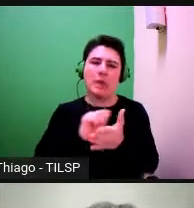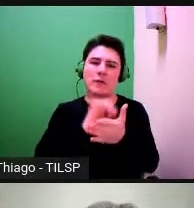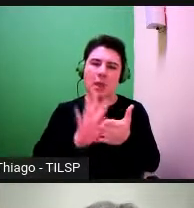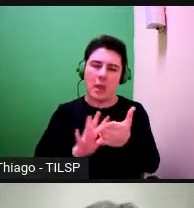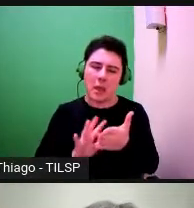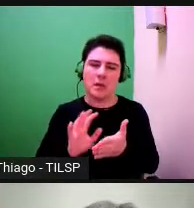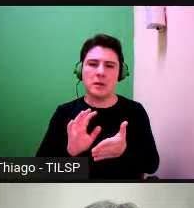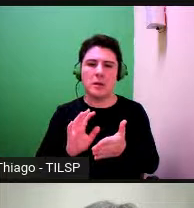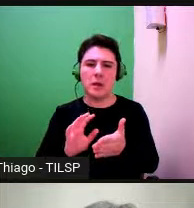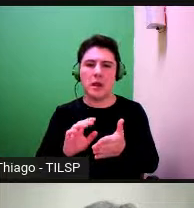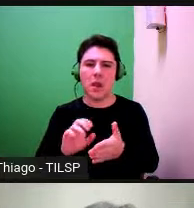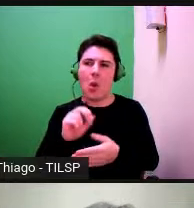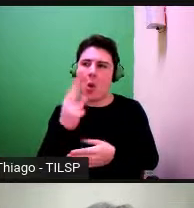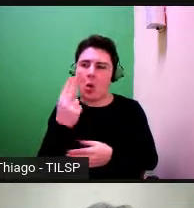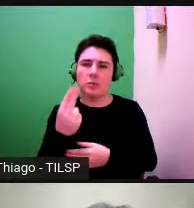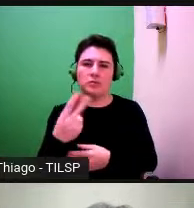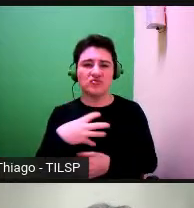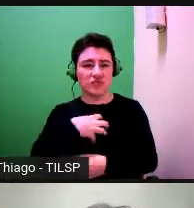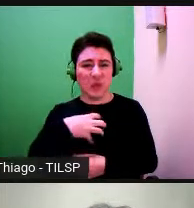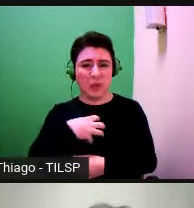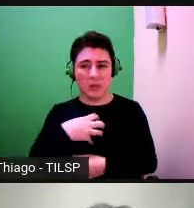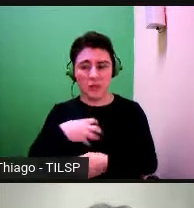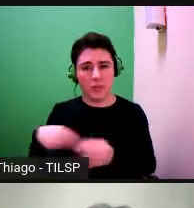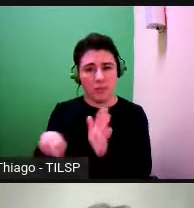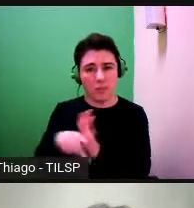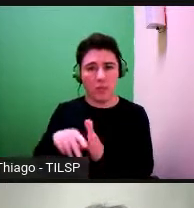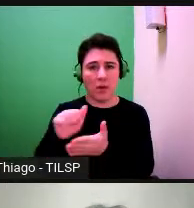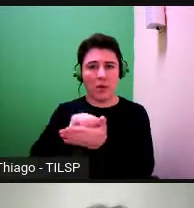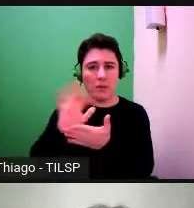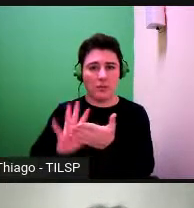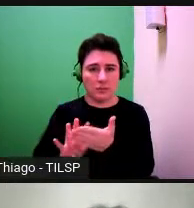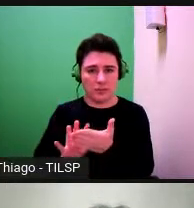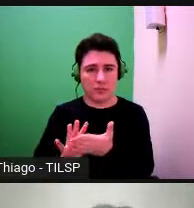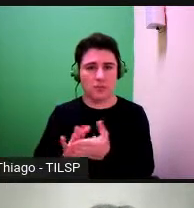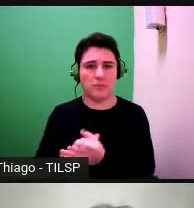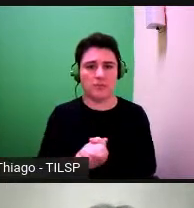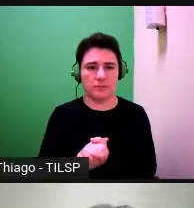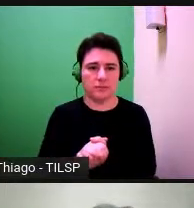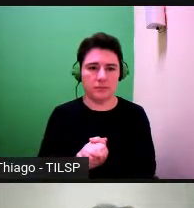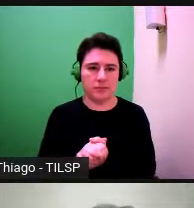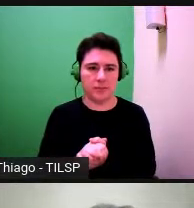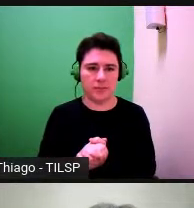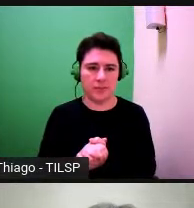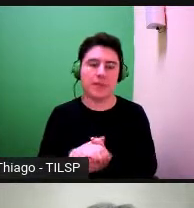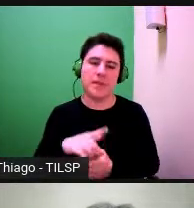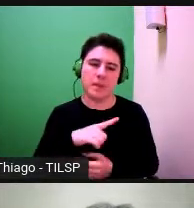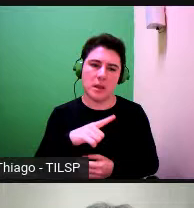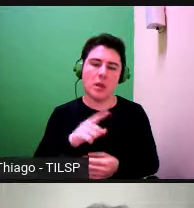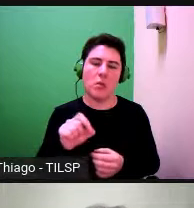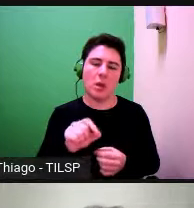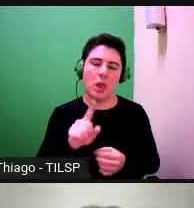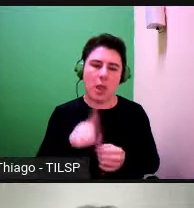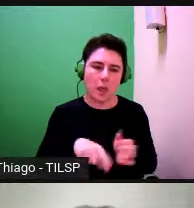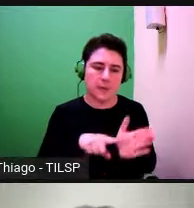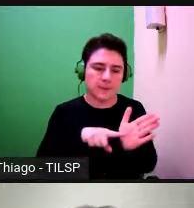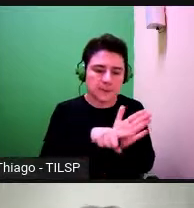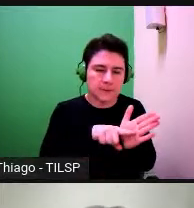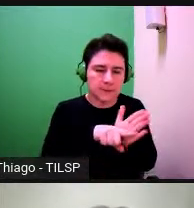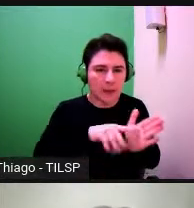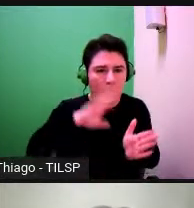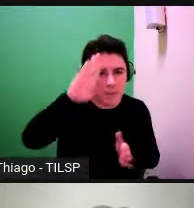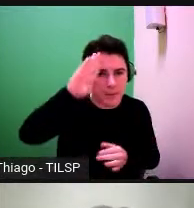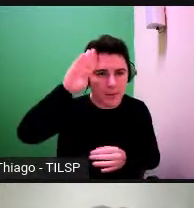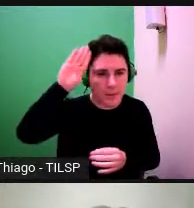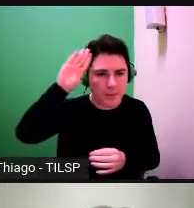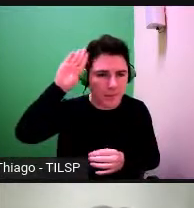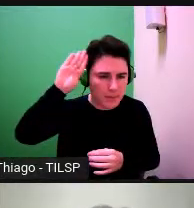um feixe de atividades, atividade que envolve atividade científica que, na verdade,